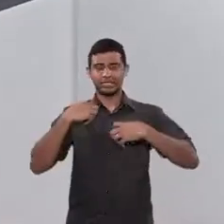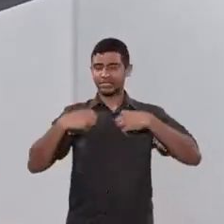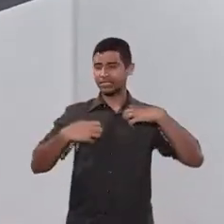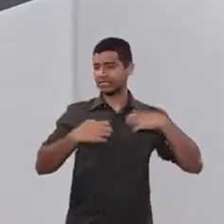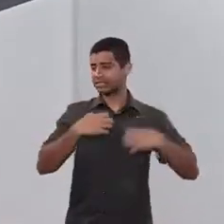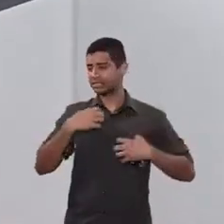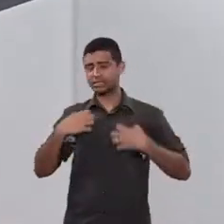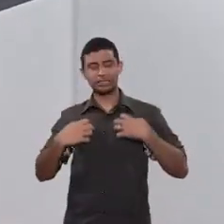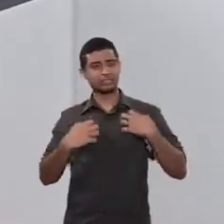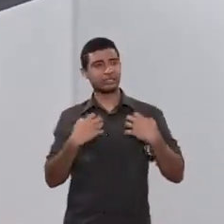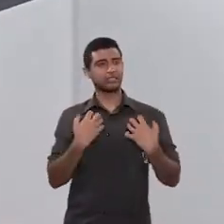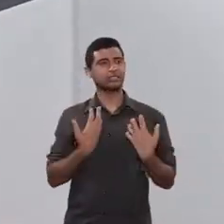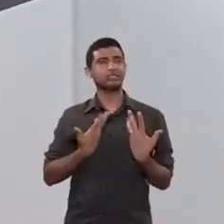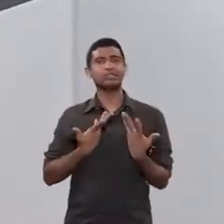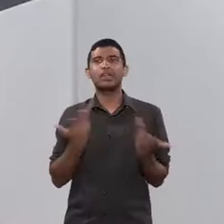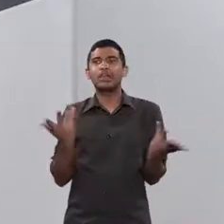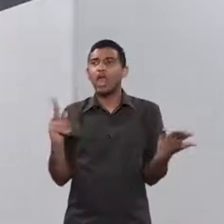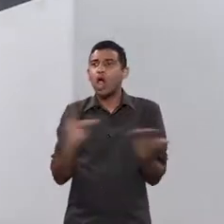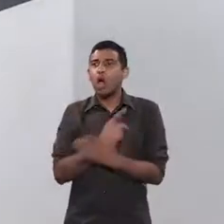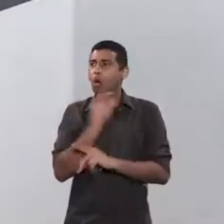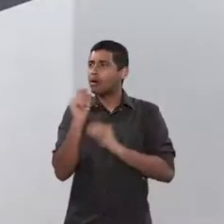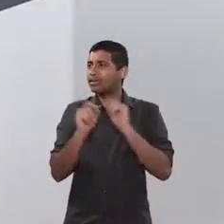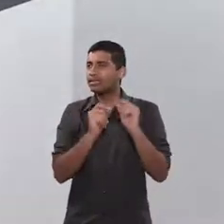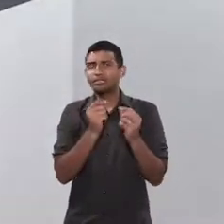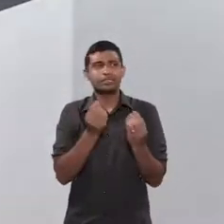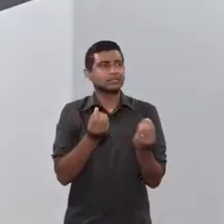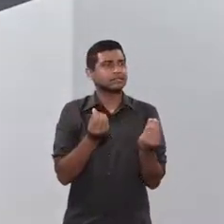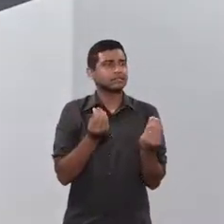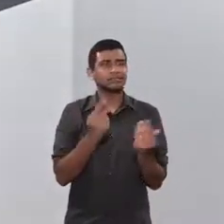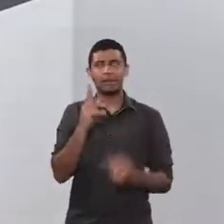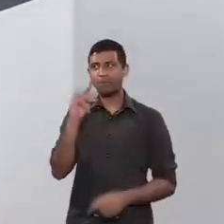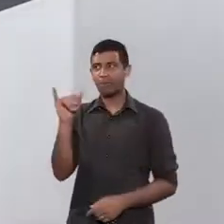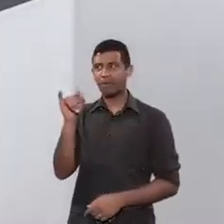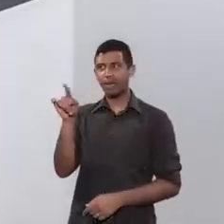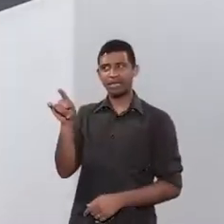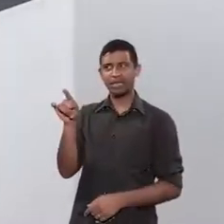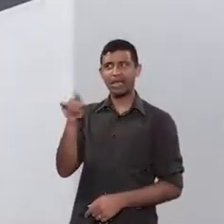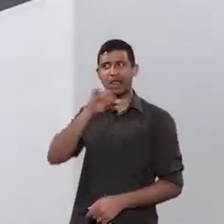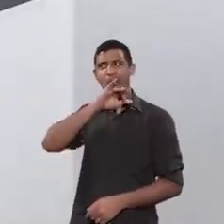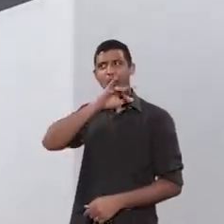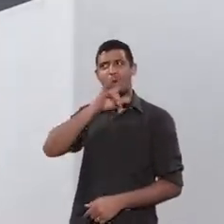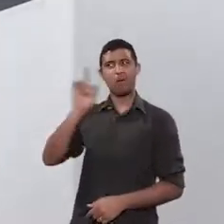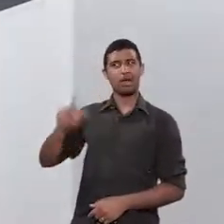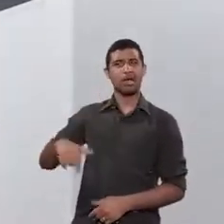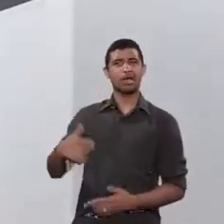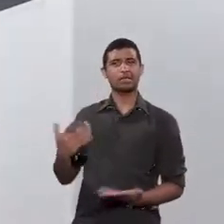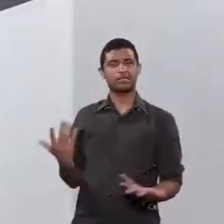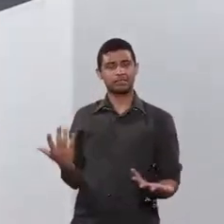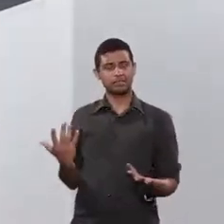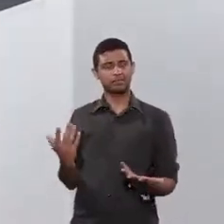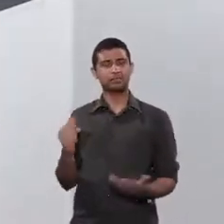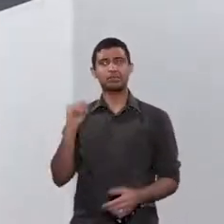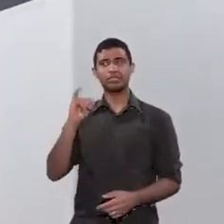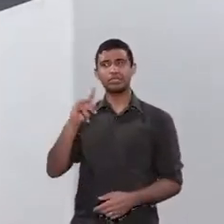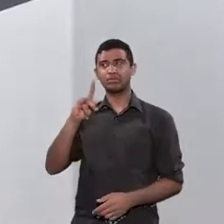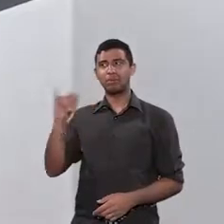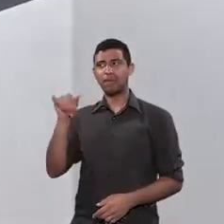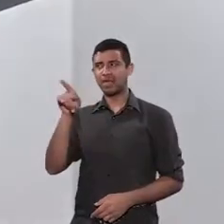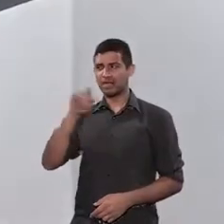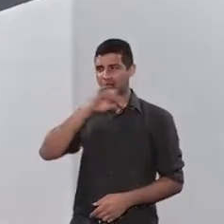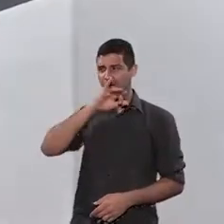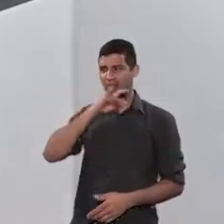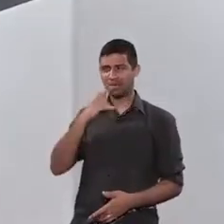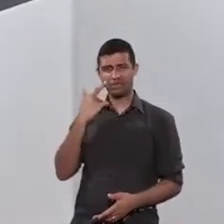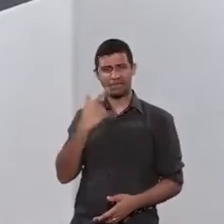internamente. Então, ela passa a dizer assim, mas o que está acontecendo? Será que meu pai não é tão bom assim? E se meu pai